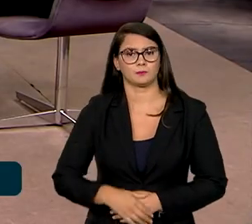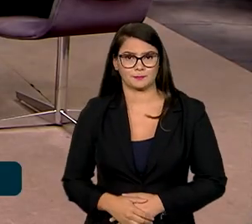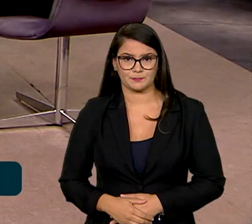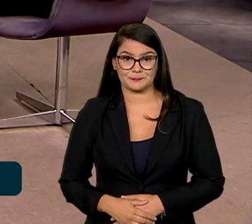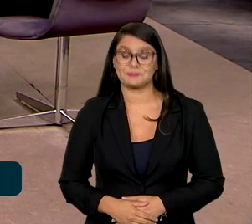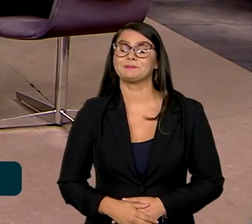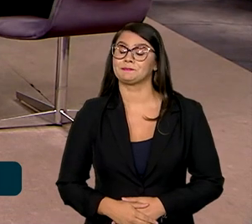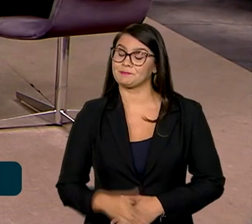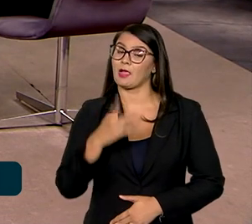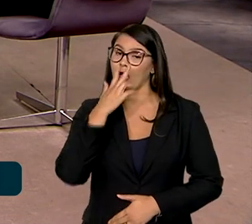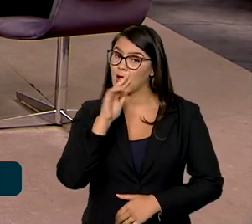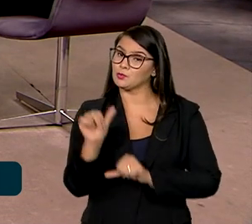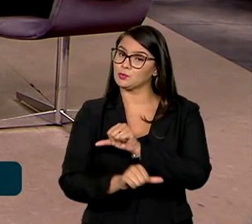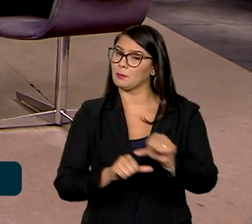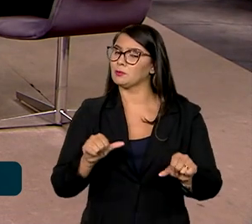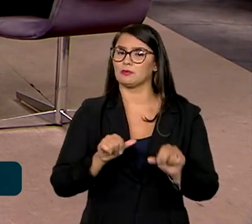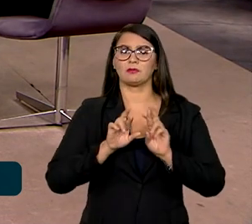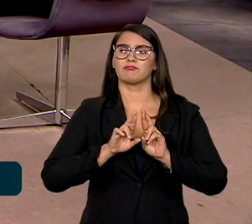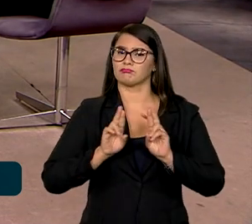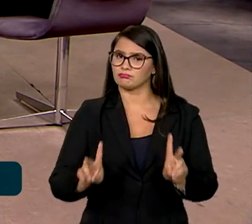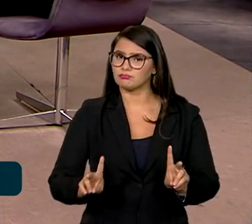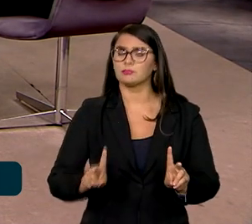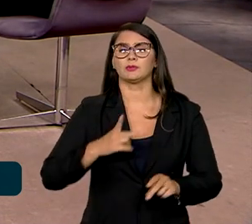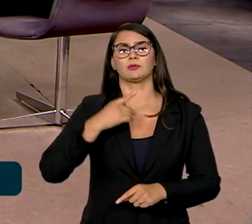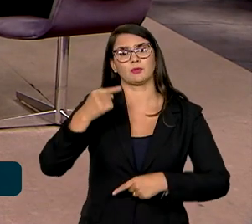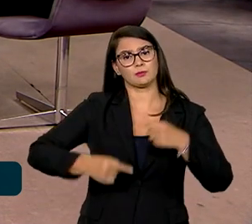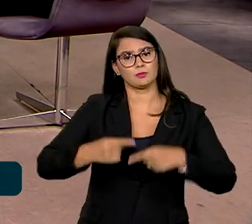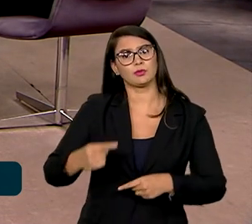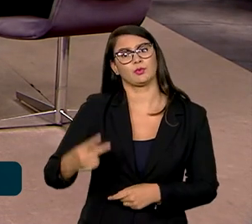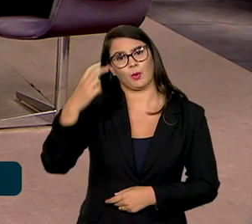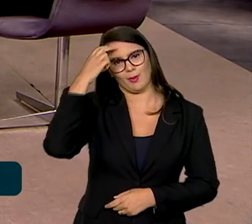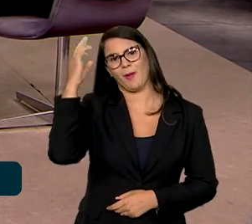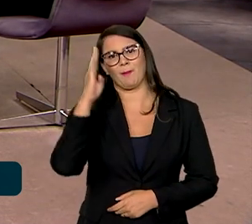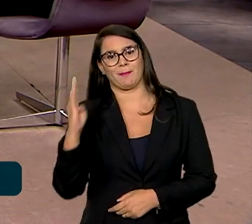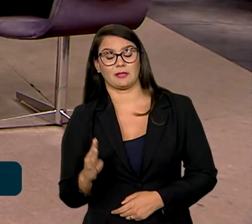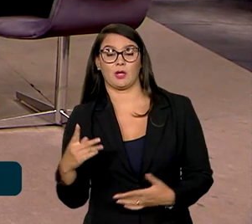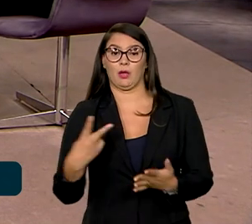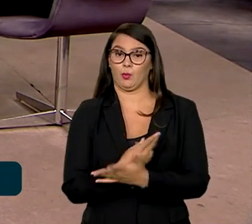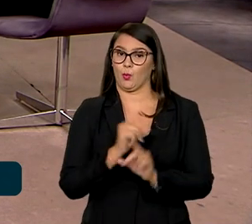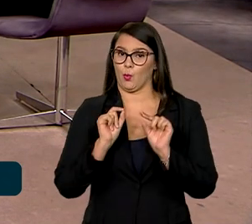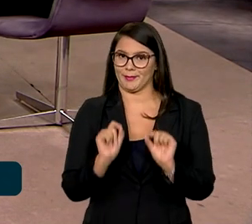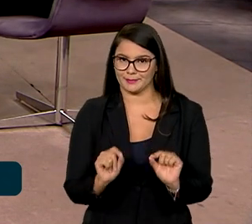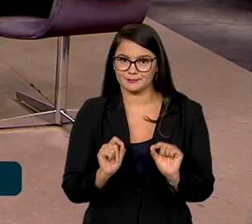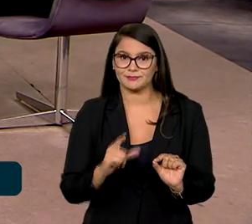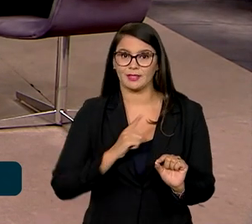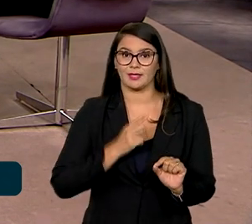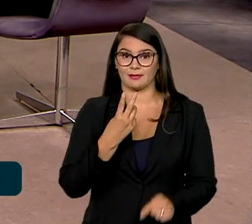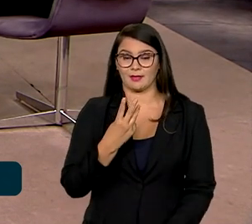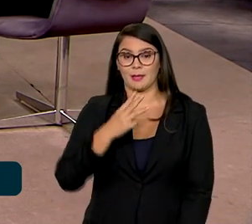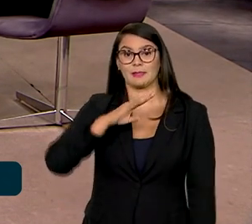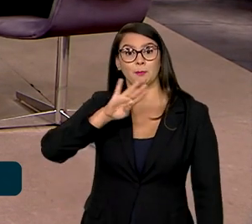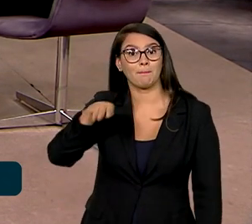acho que a gente vai viver uma mudança de paradigma das políticas culturais brasileiras. O acontece? A gente tem 3 bilhões de